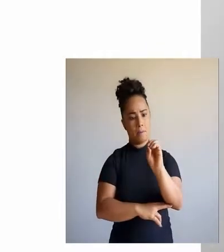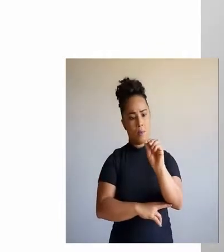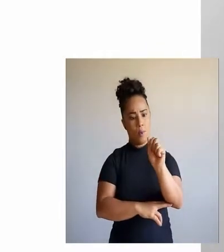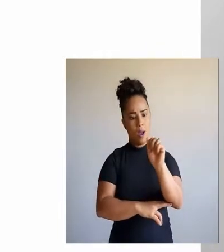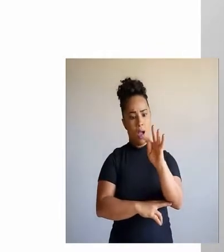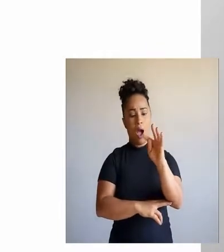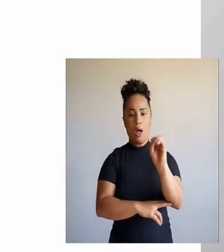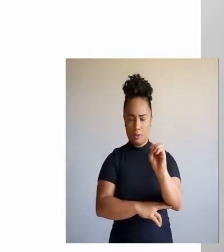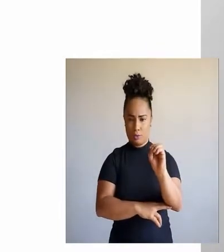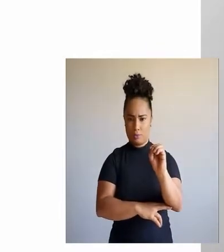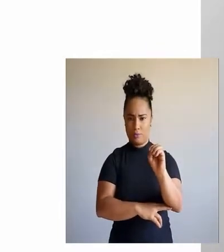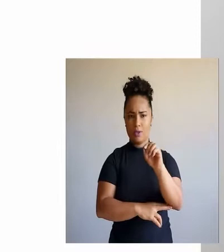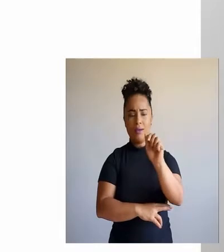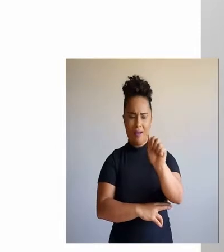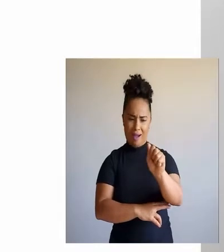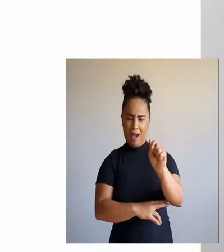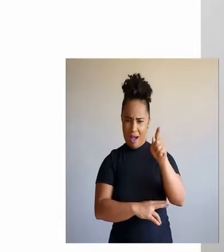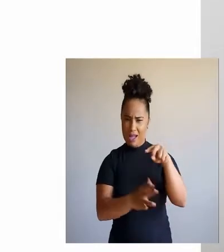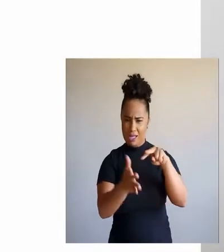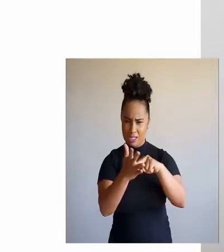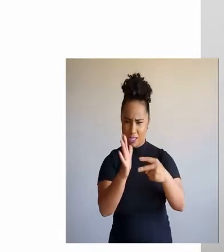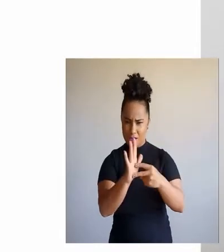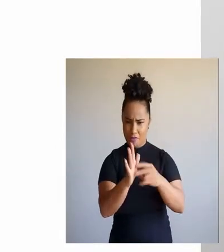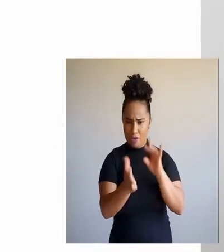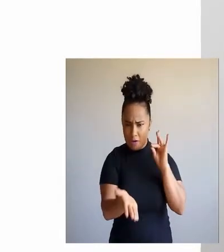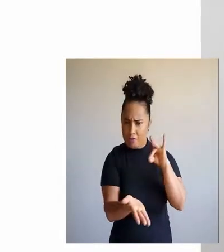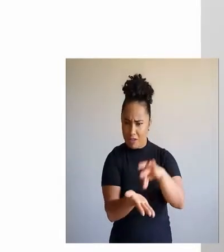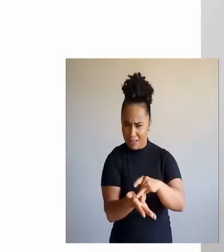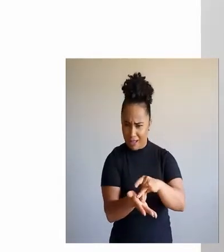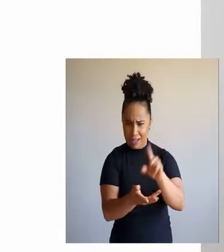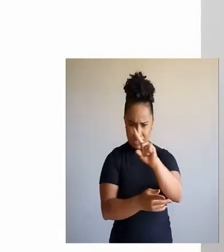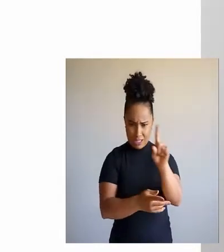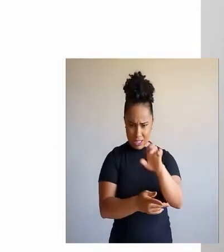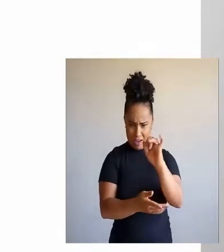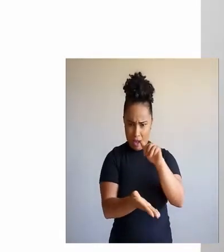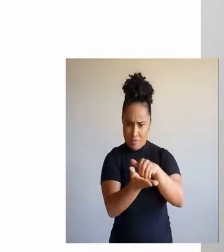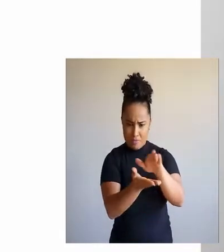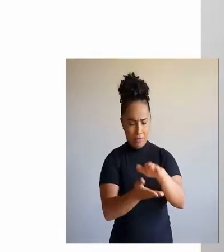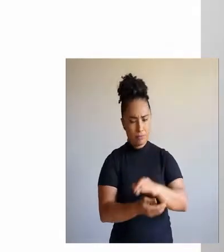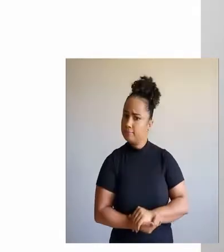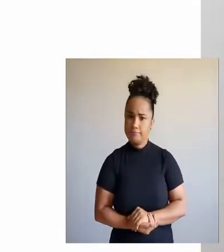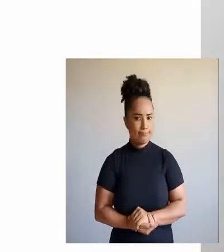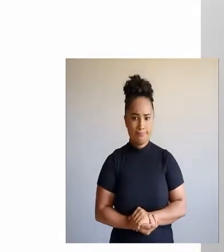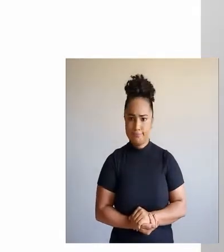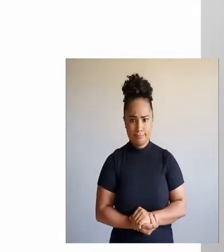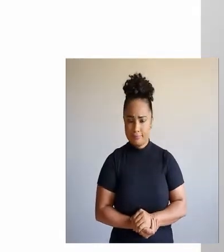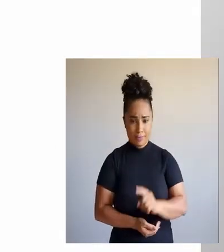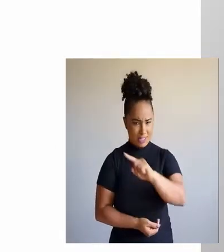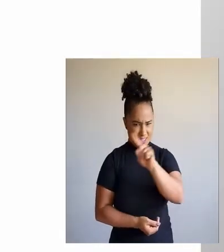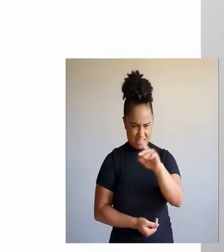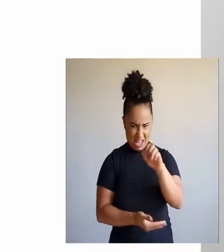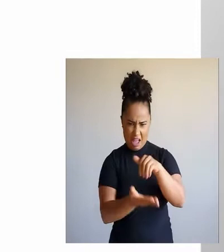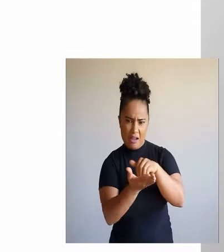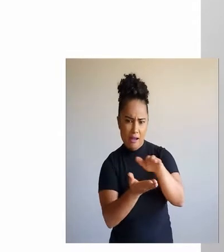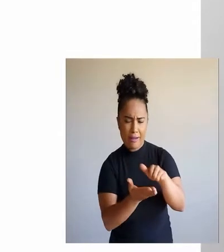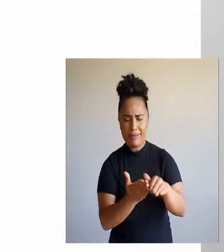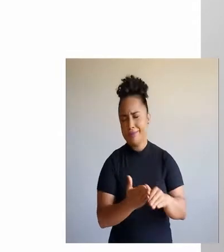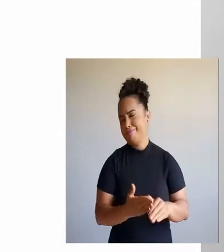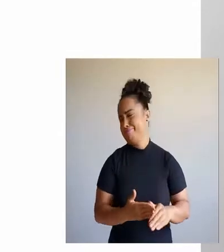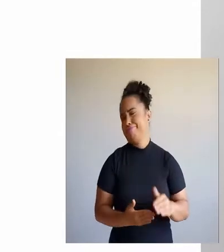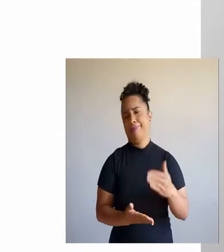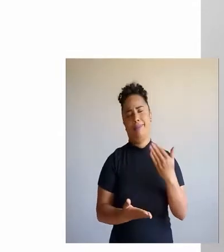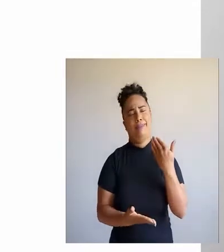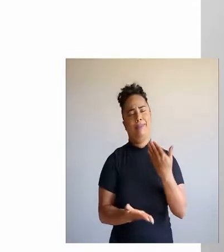gente vê as alternativas. É uma conversa verdadeira? O Zé vai ser despedido? Não. O Zé não vai ser